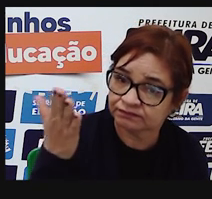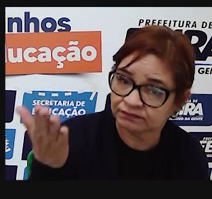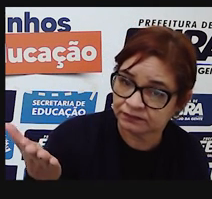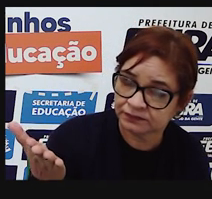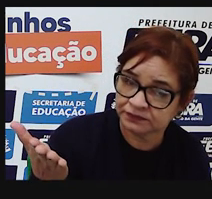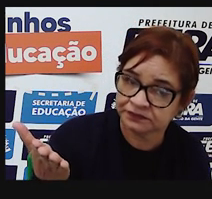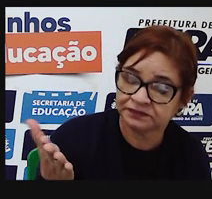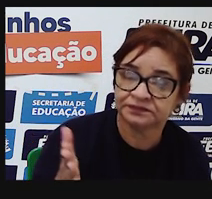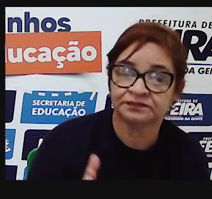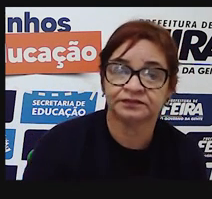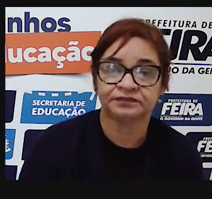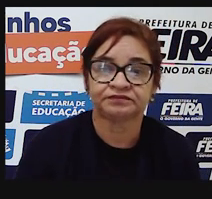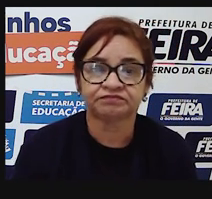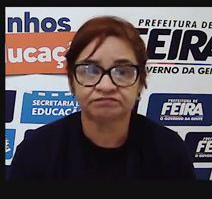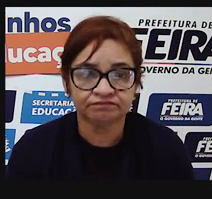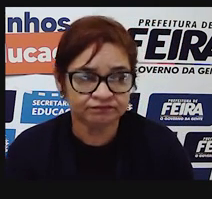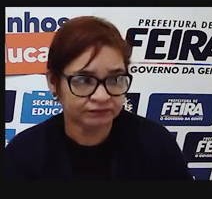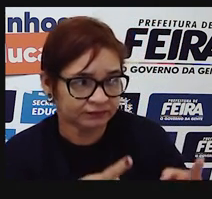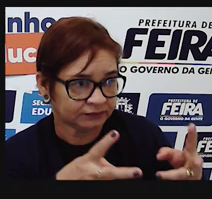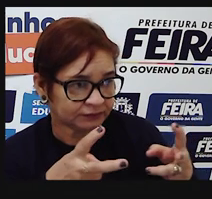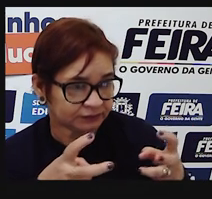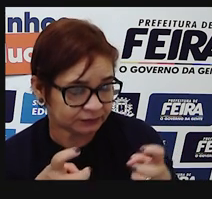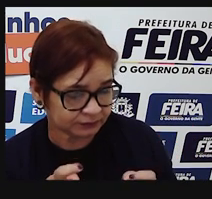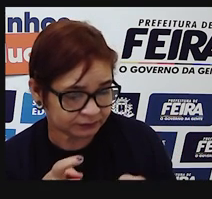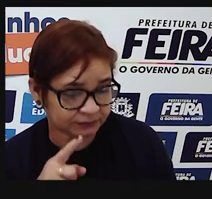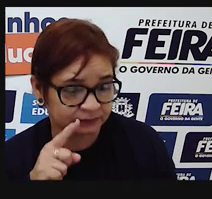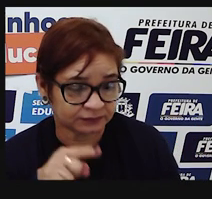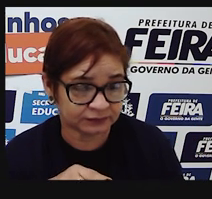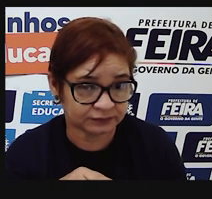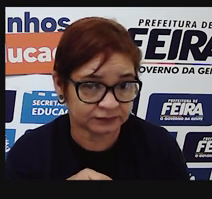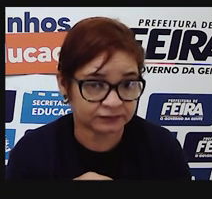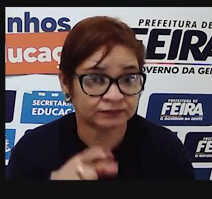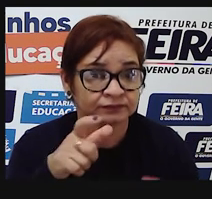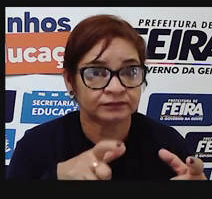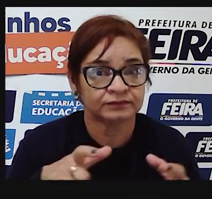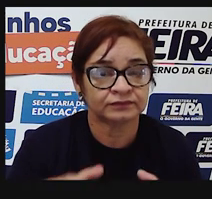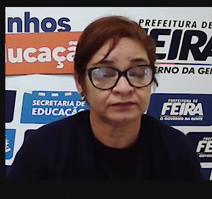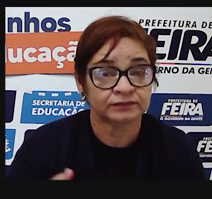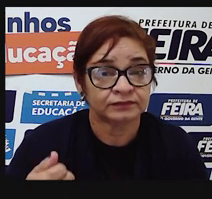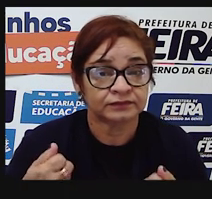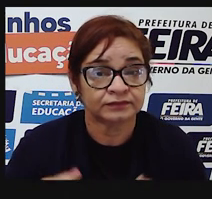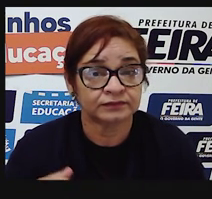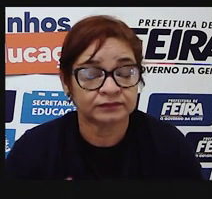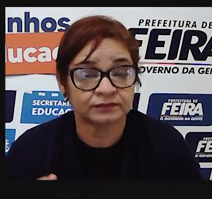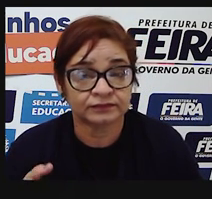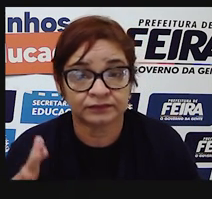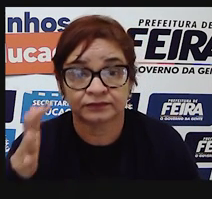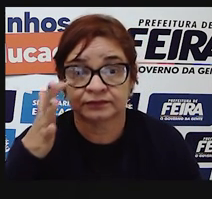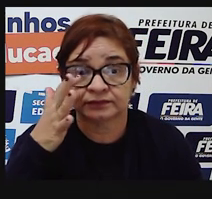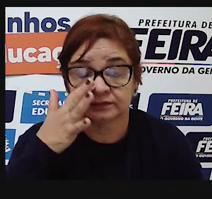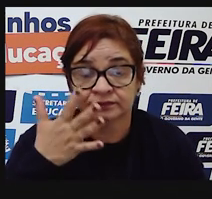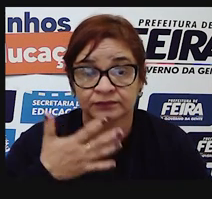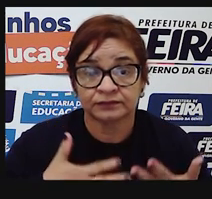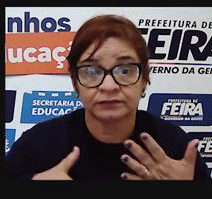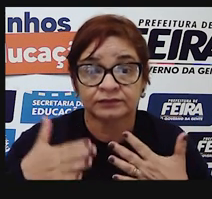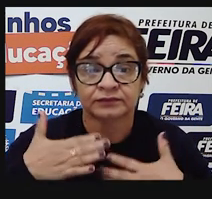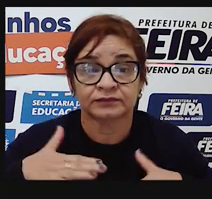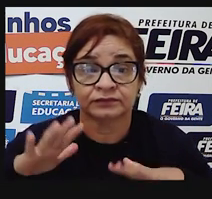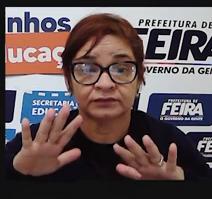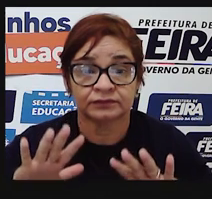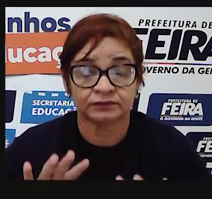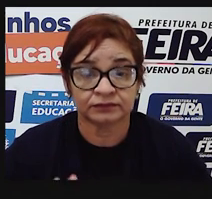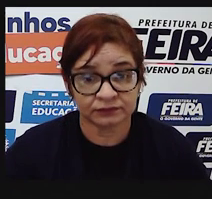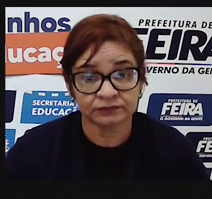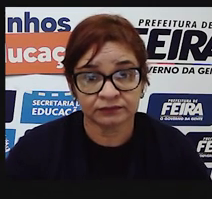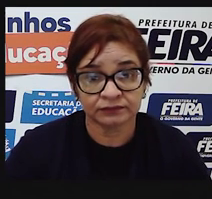para que quem está lendo o manual, aquela parte do manual, atente para aquela